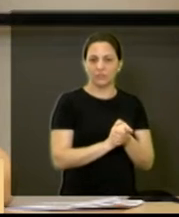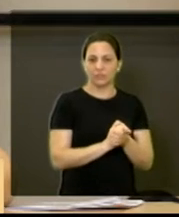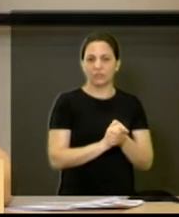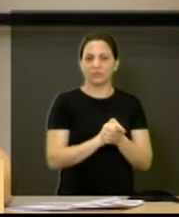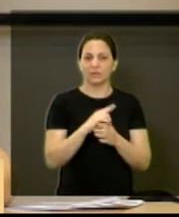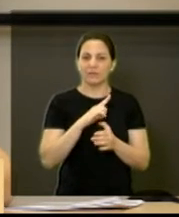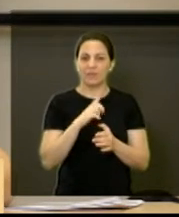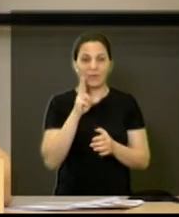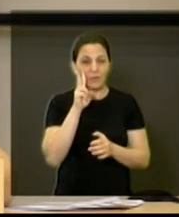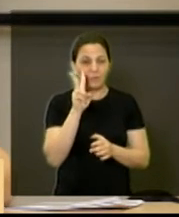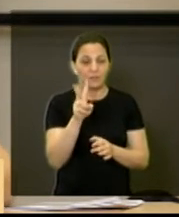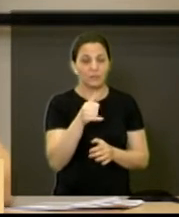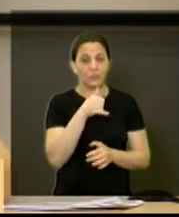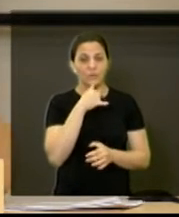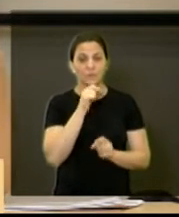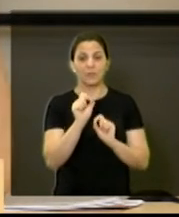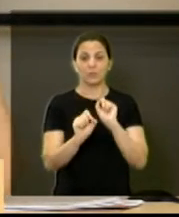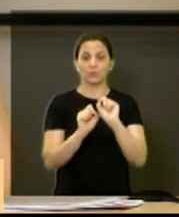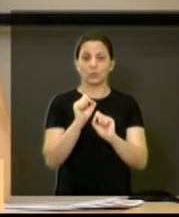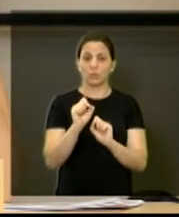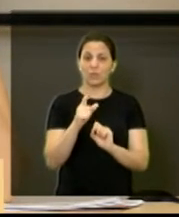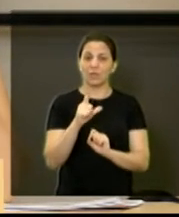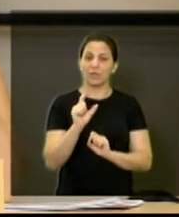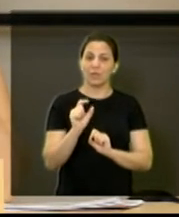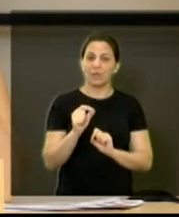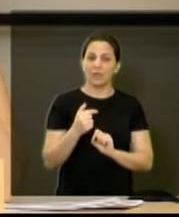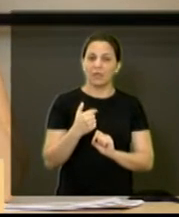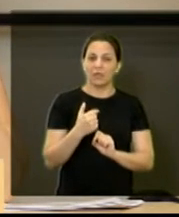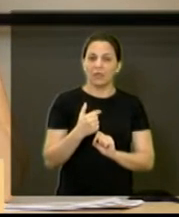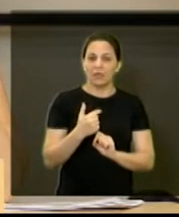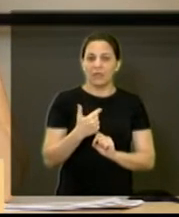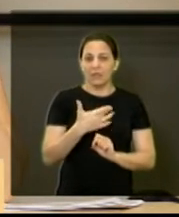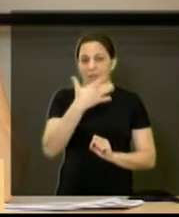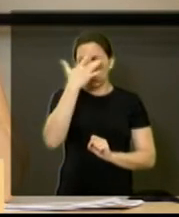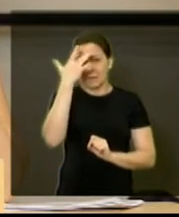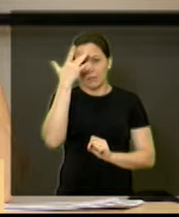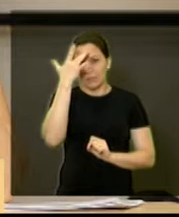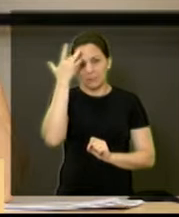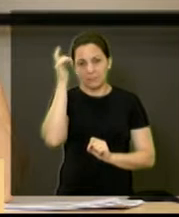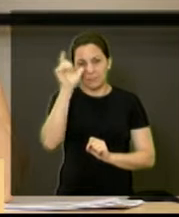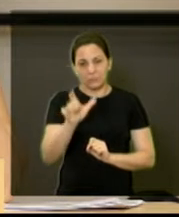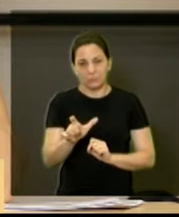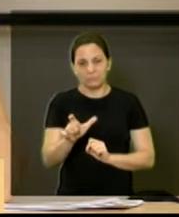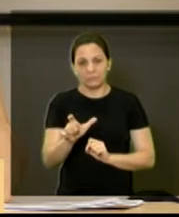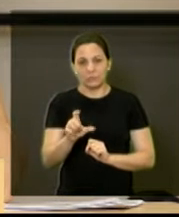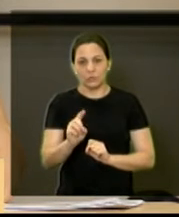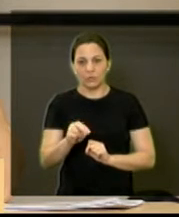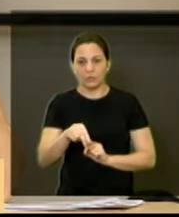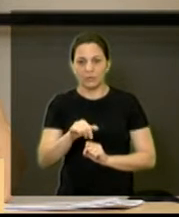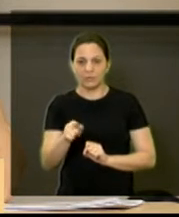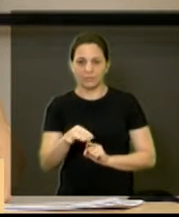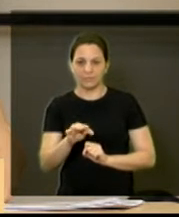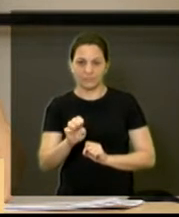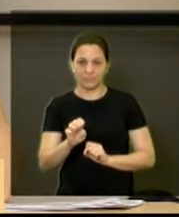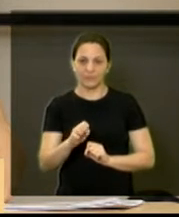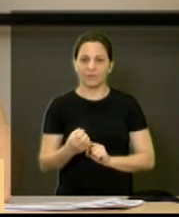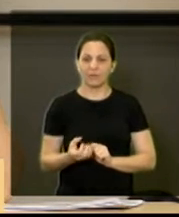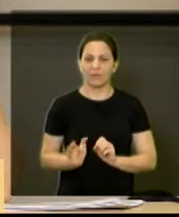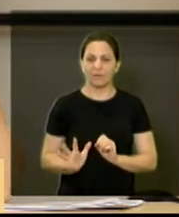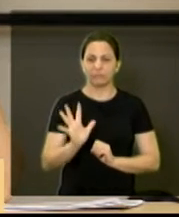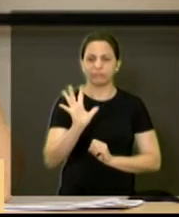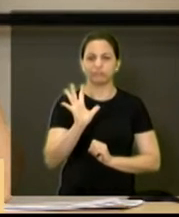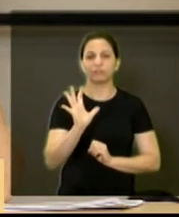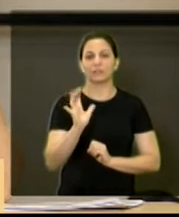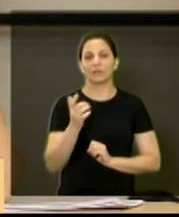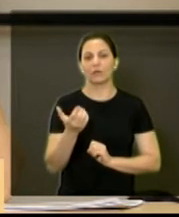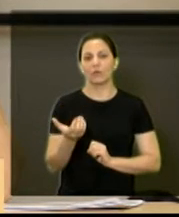temos visto, infelizmente, e isso, Dona Izete, tem gerado um custo muito alto para o município, é